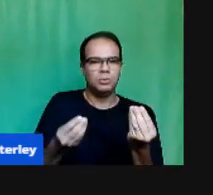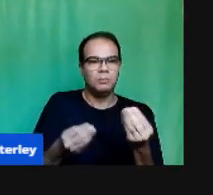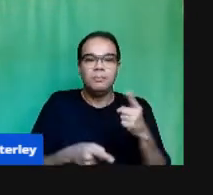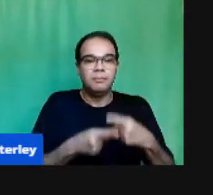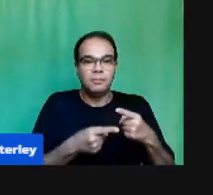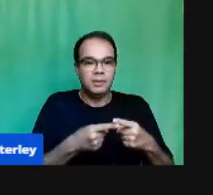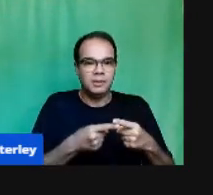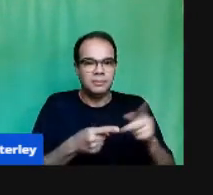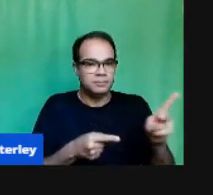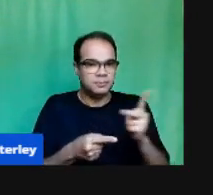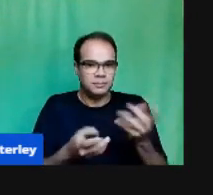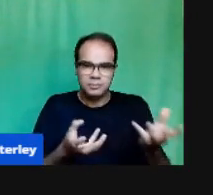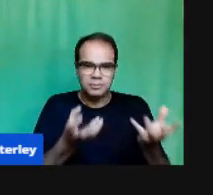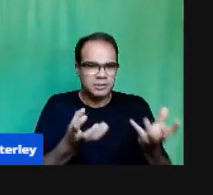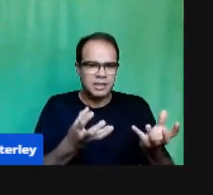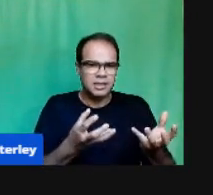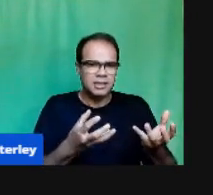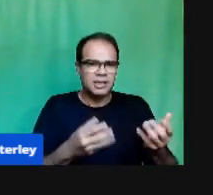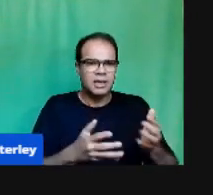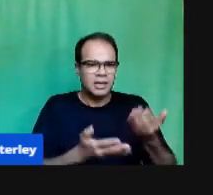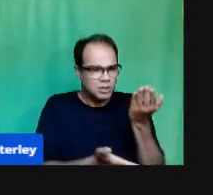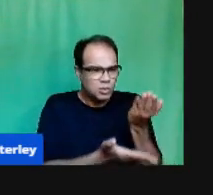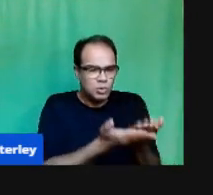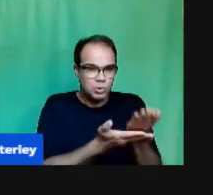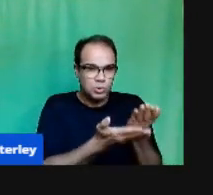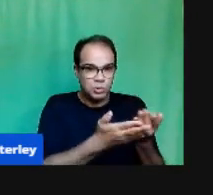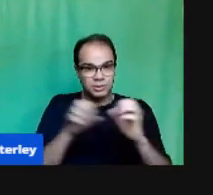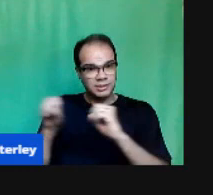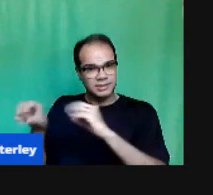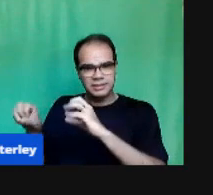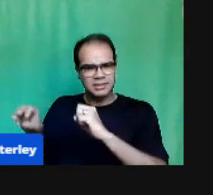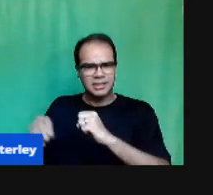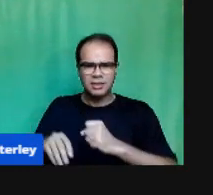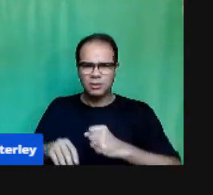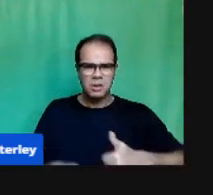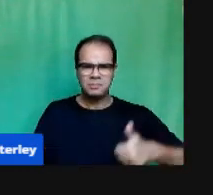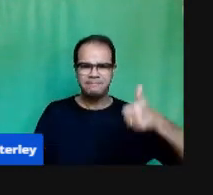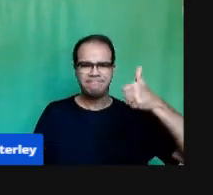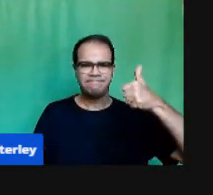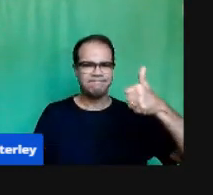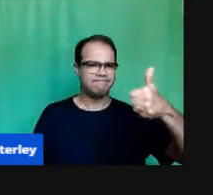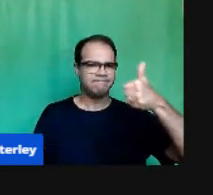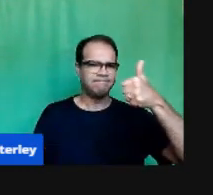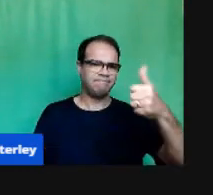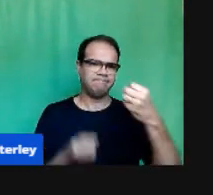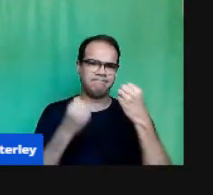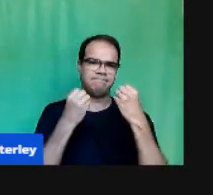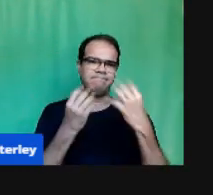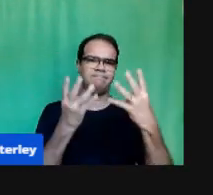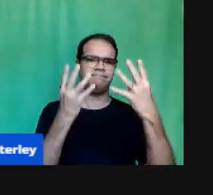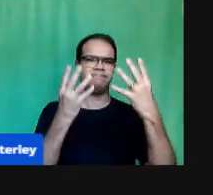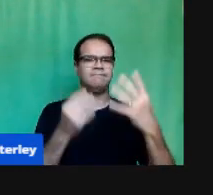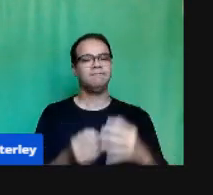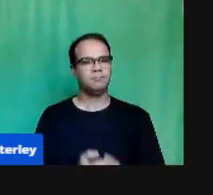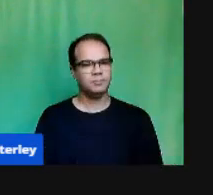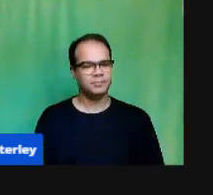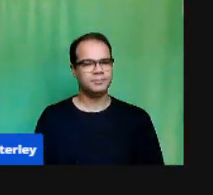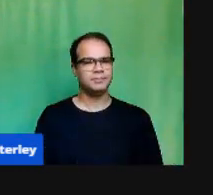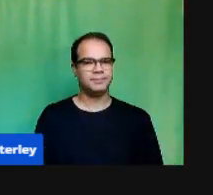maneira possível Para os nossos alunos Por isso que fala Que Significação Da estrutura Do ensino